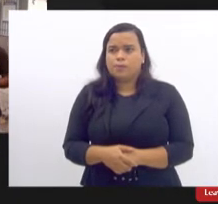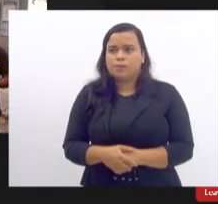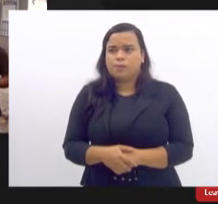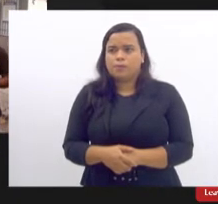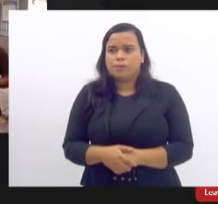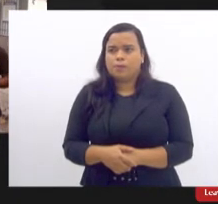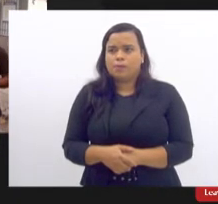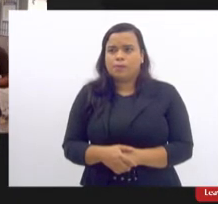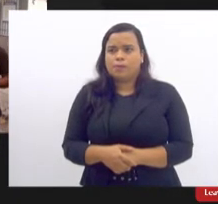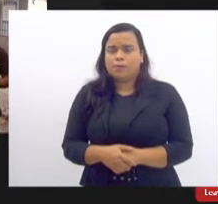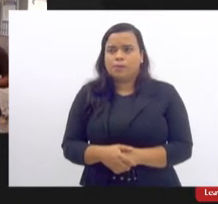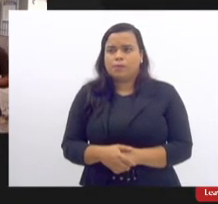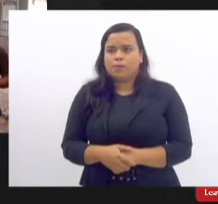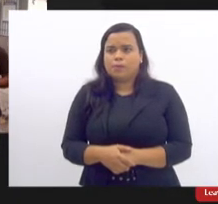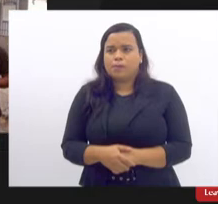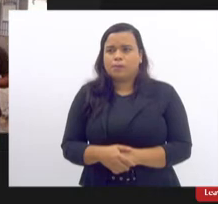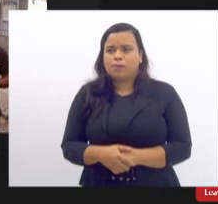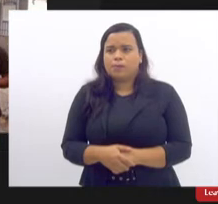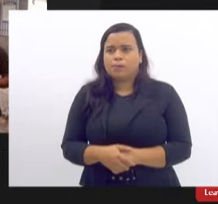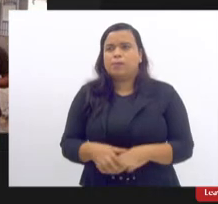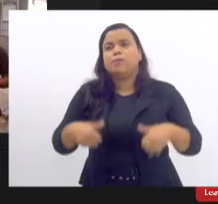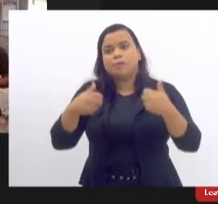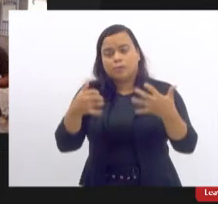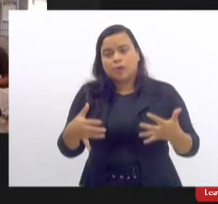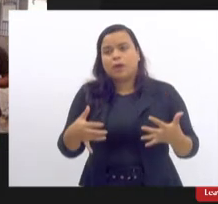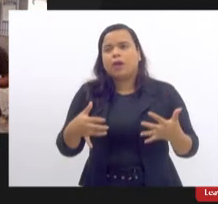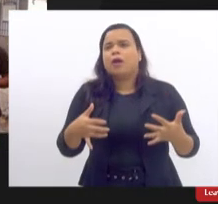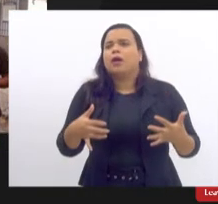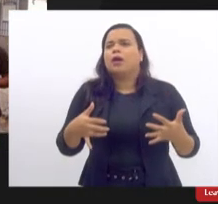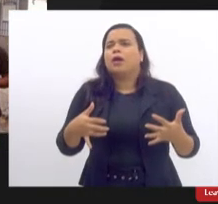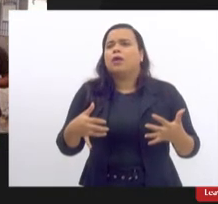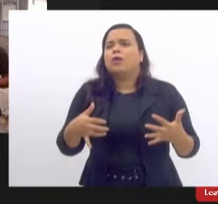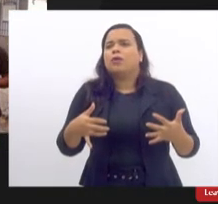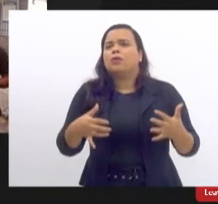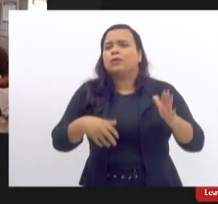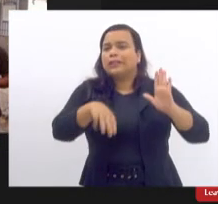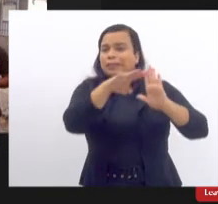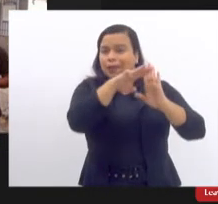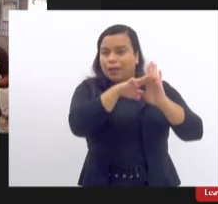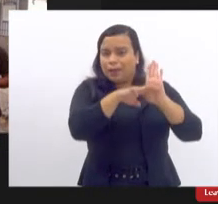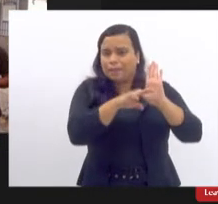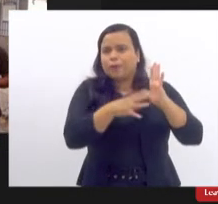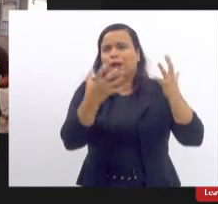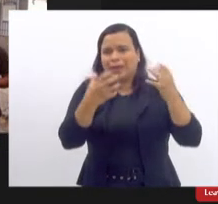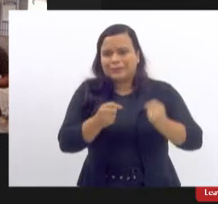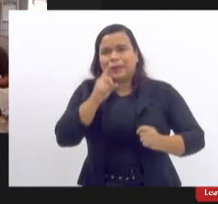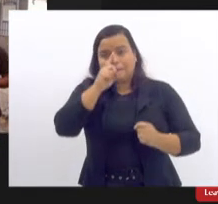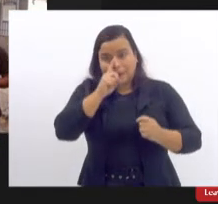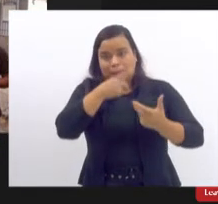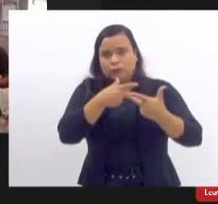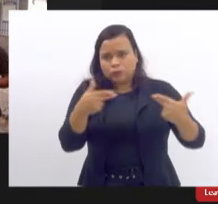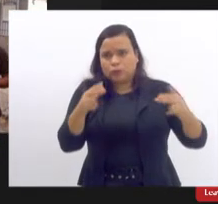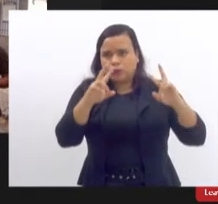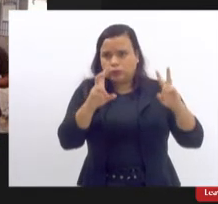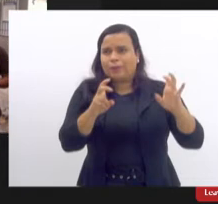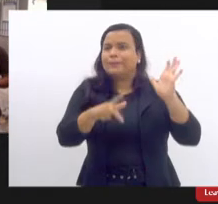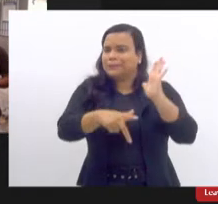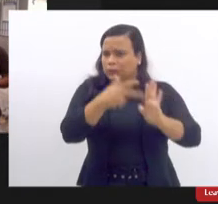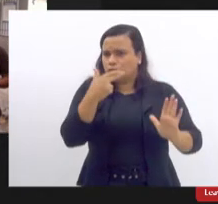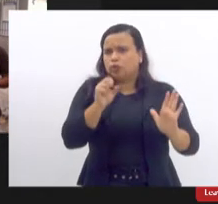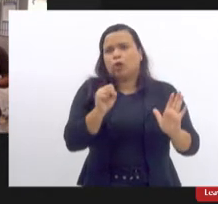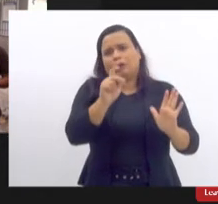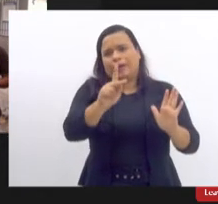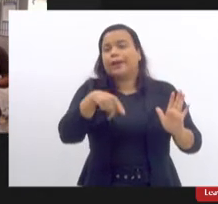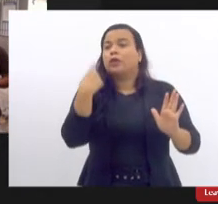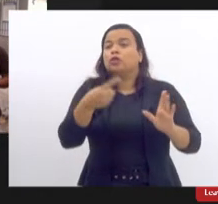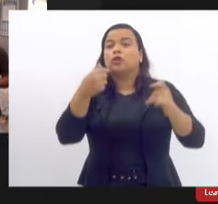é porque uma coisa é o termo de consentimento em relação ao a cirurgia em si os riscos da cirurgia o a gente